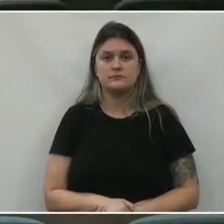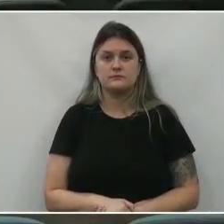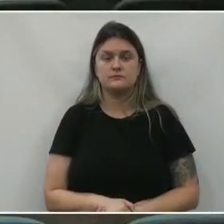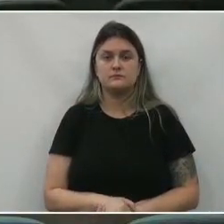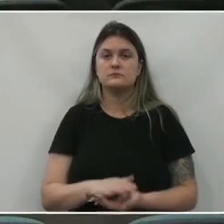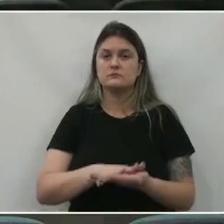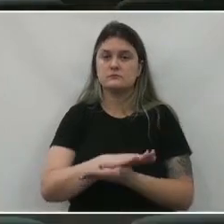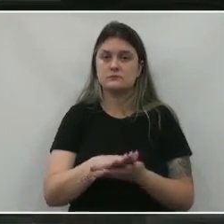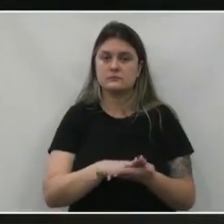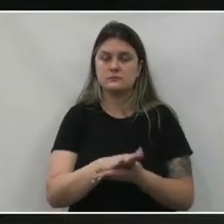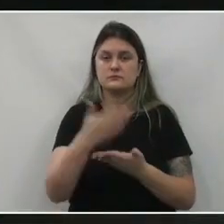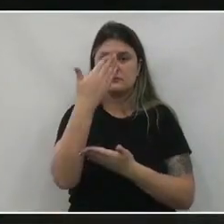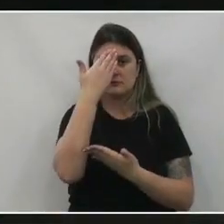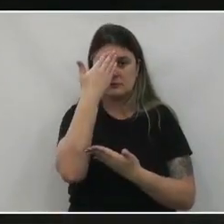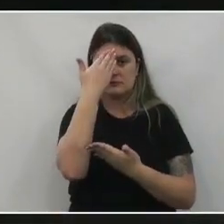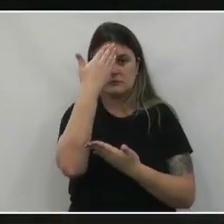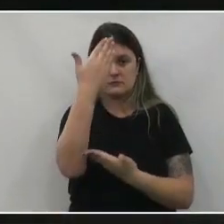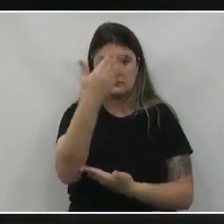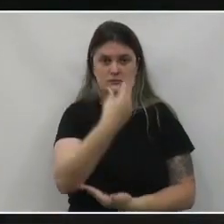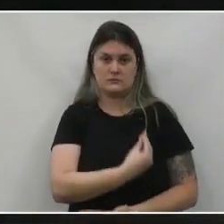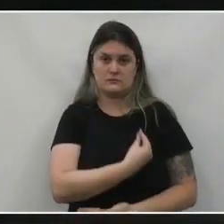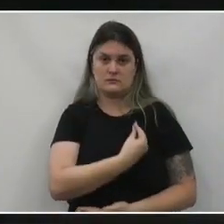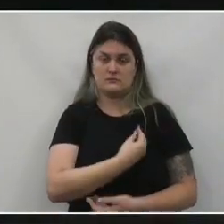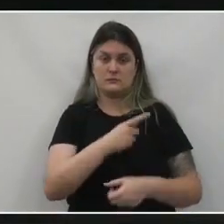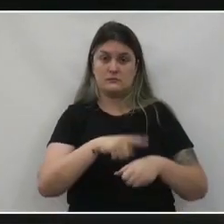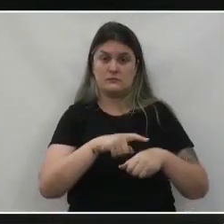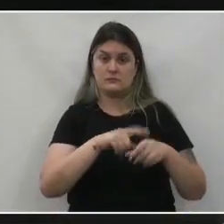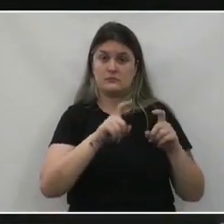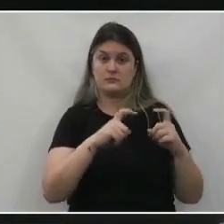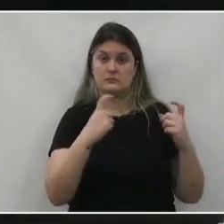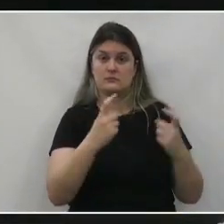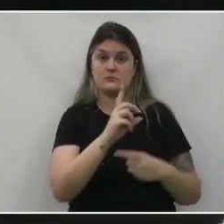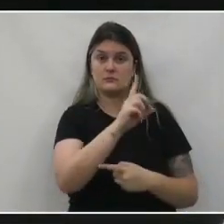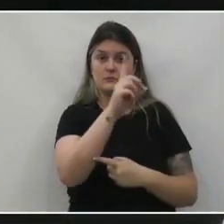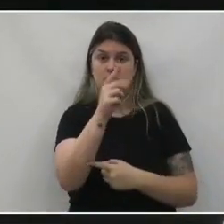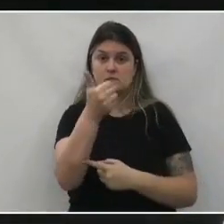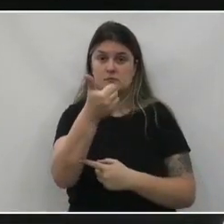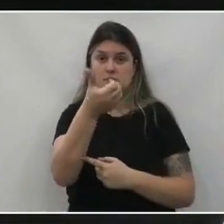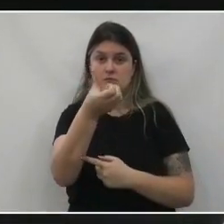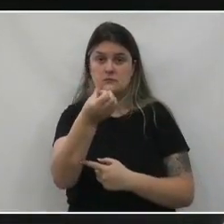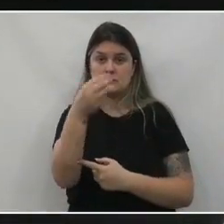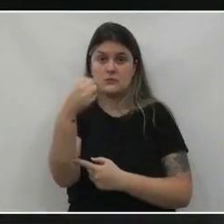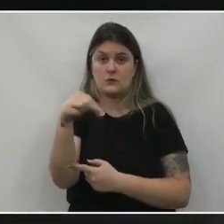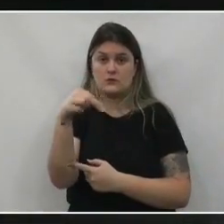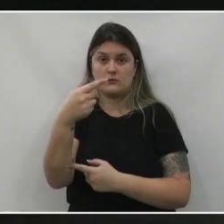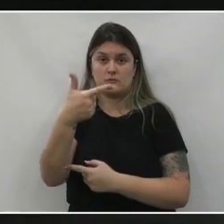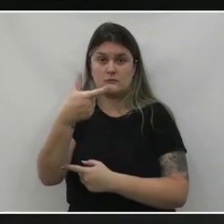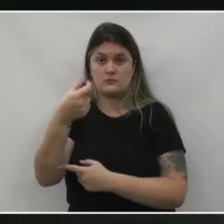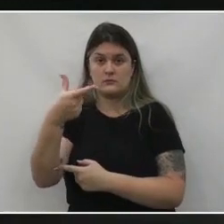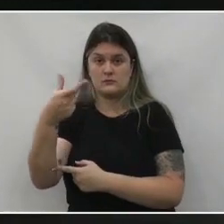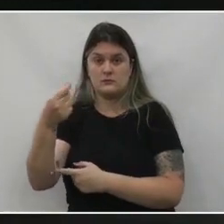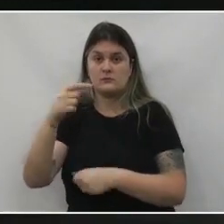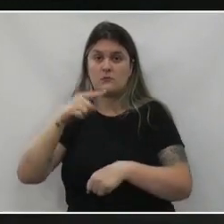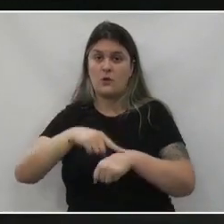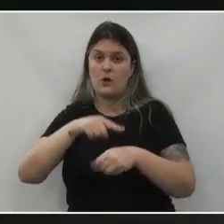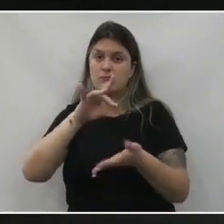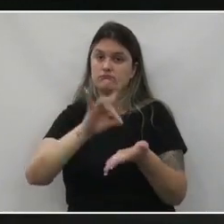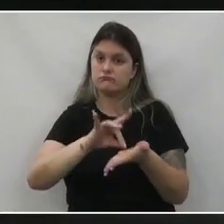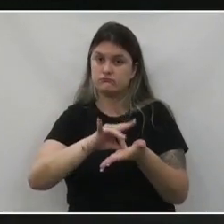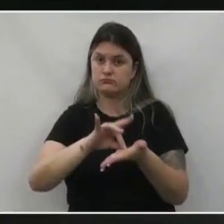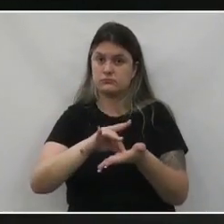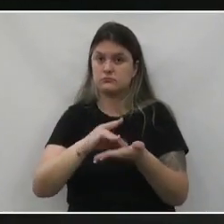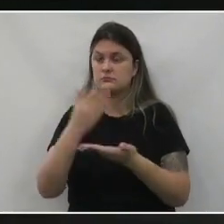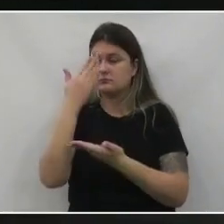nada mais havendo agradeço senhores vereadores a próxima reunião ordinária será no dia 16 de novembro 2020 em horário regimental